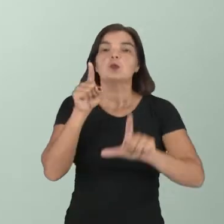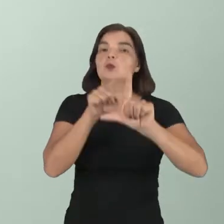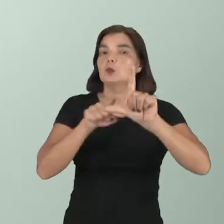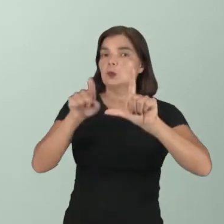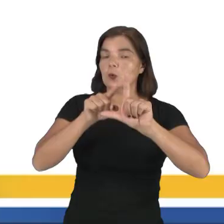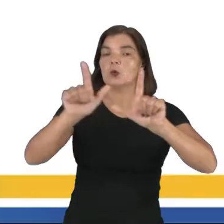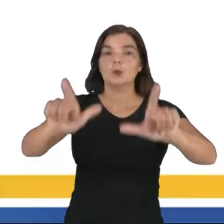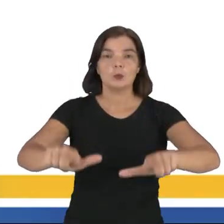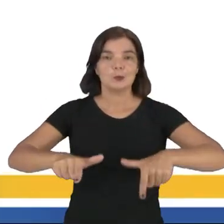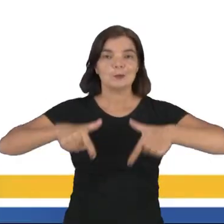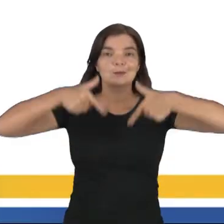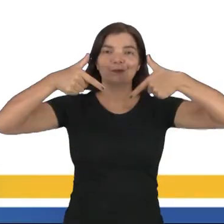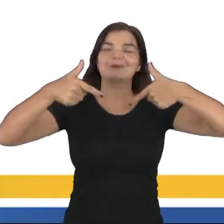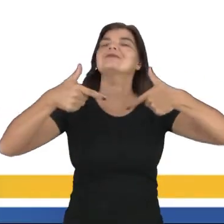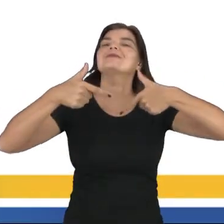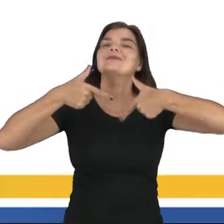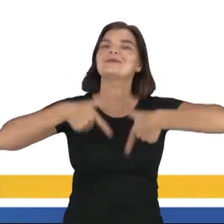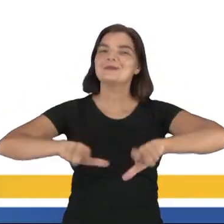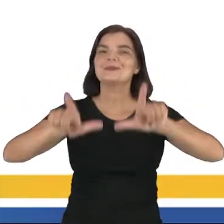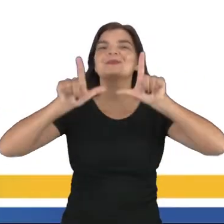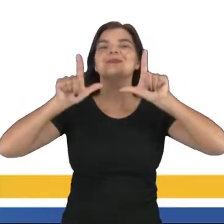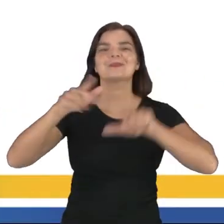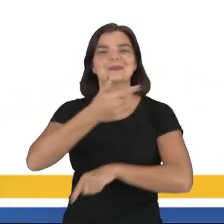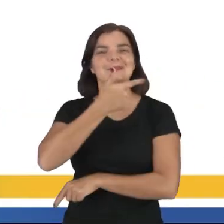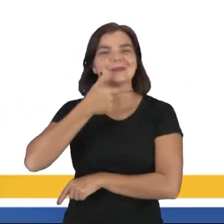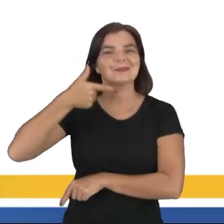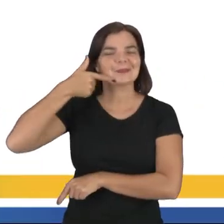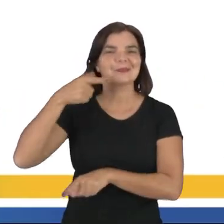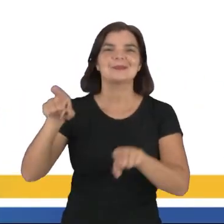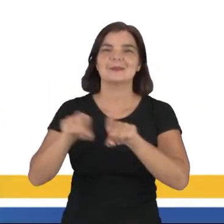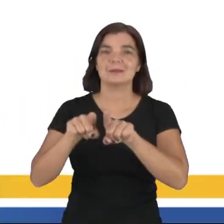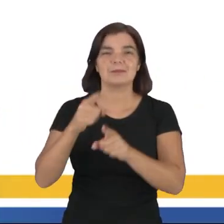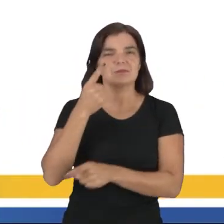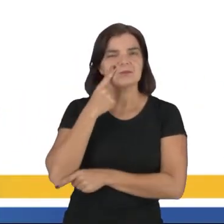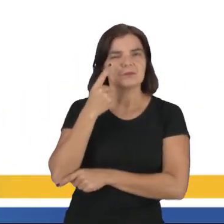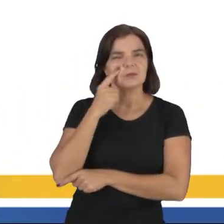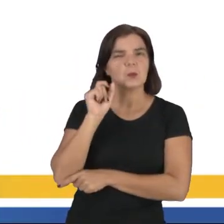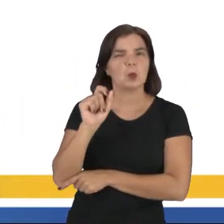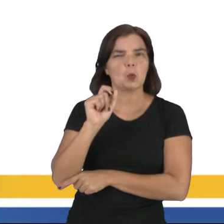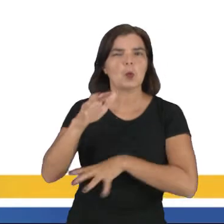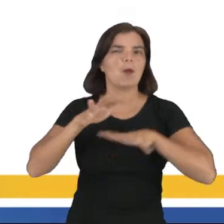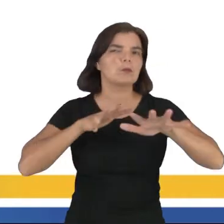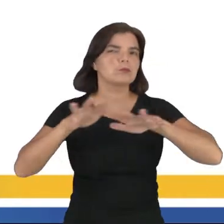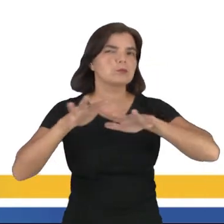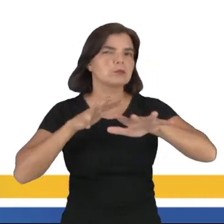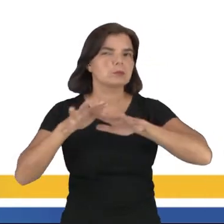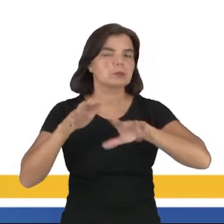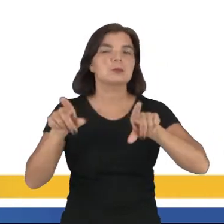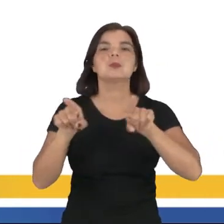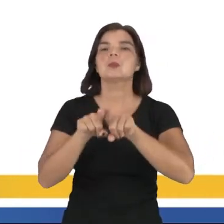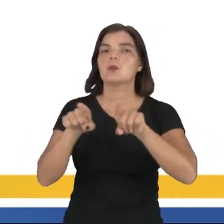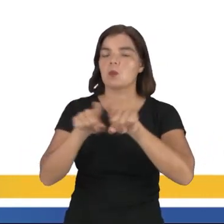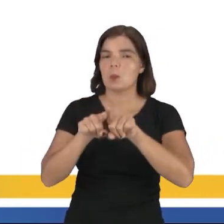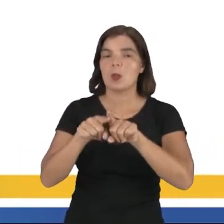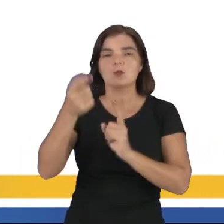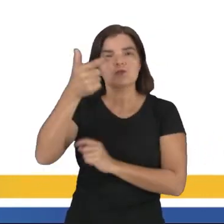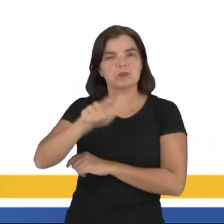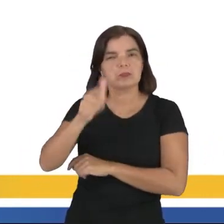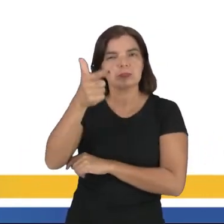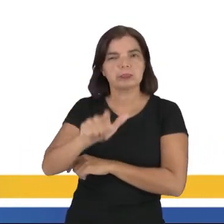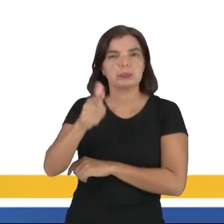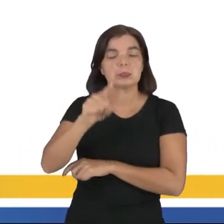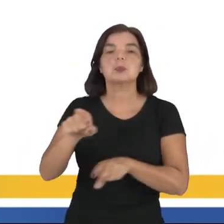GIF e o Meme. Olhem esse texto que aparece no slide. Você observa que ele tem movimento, que esse movimento se